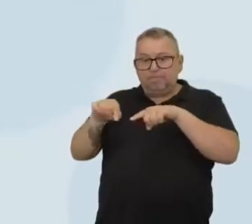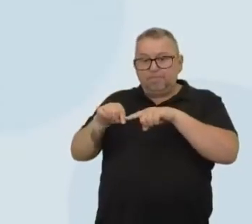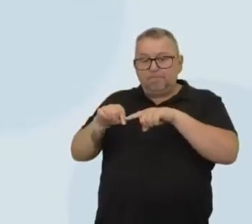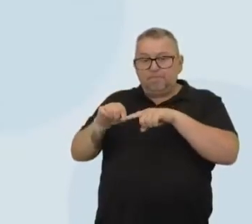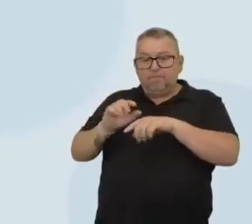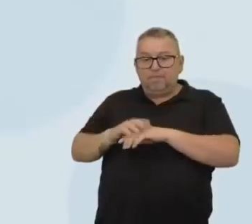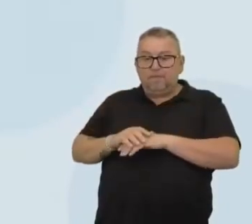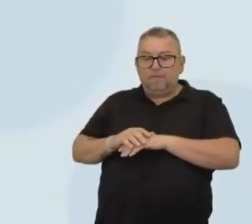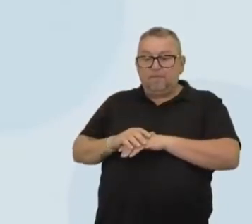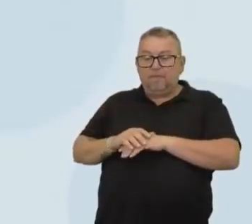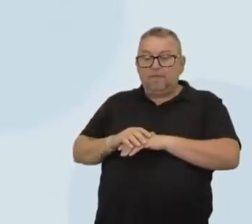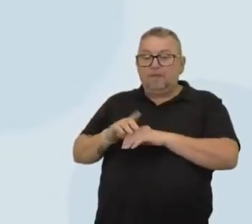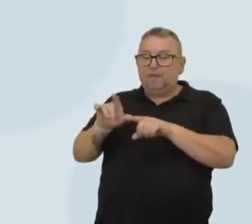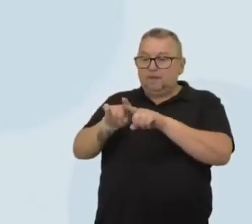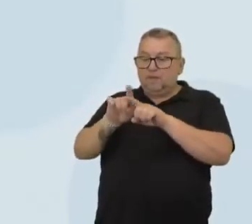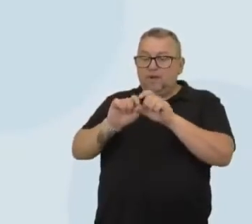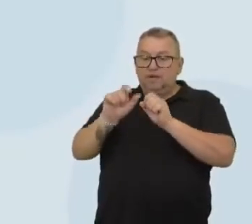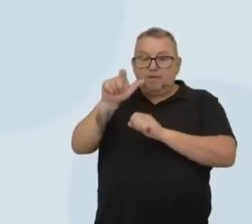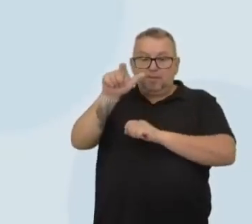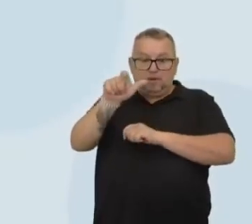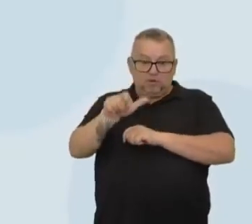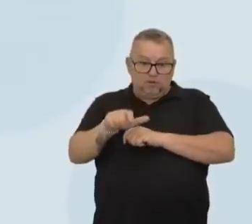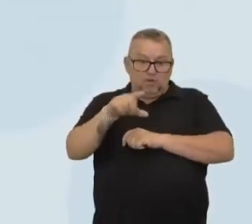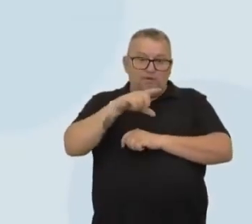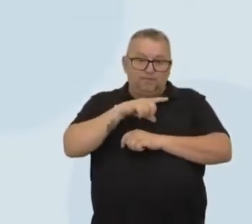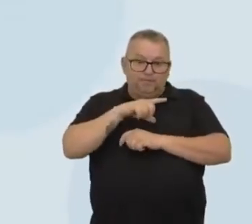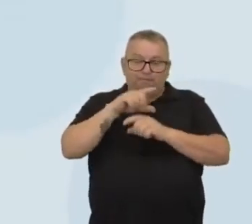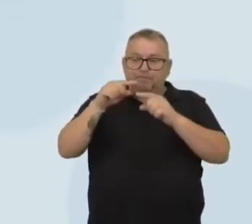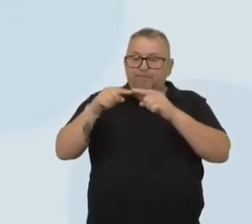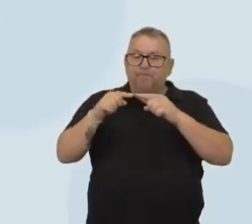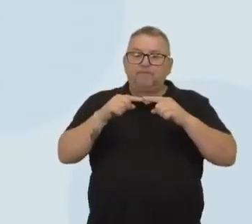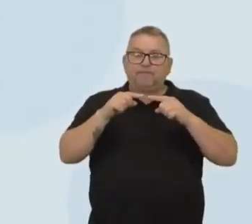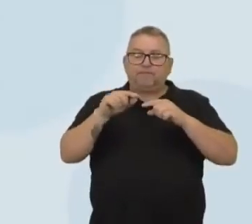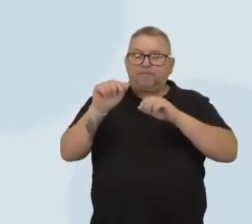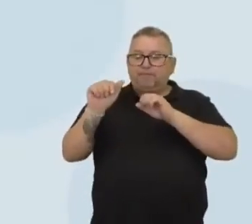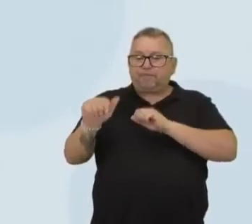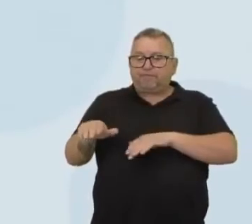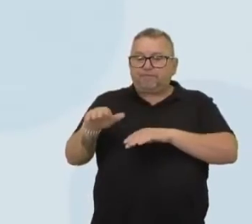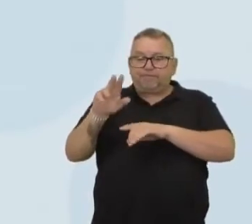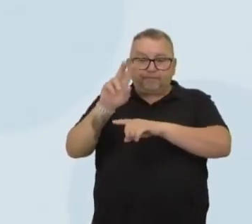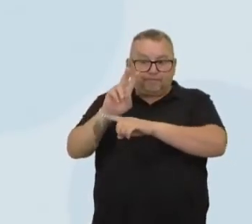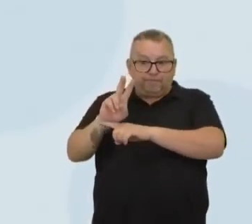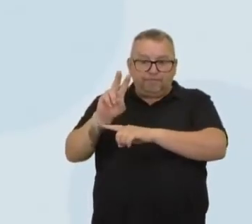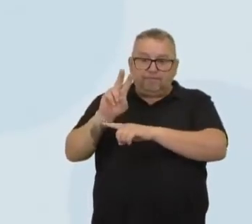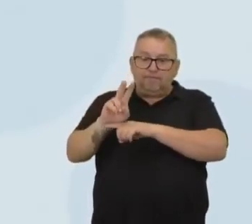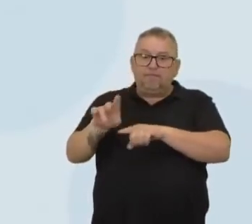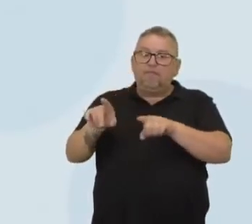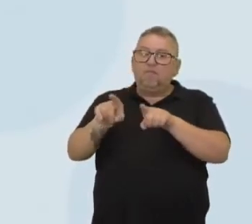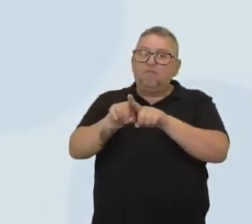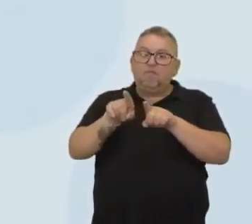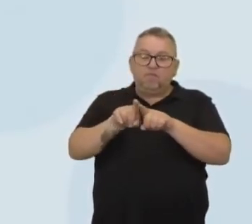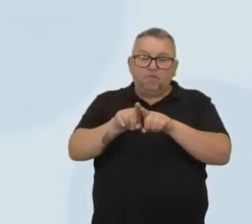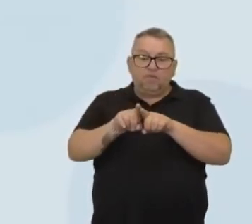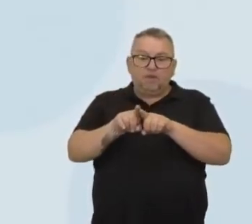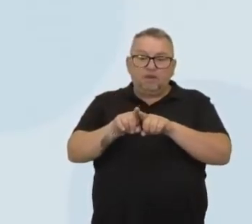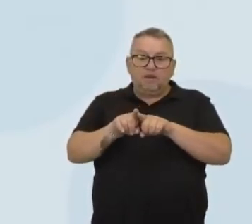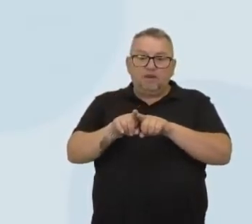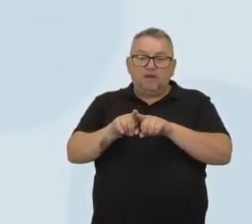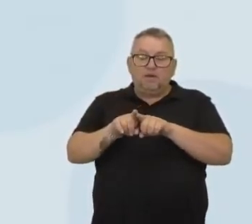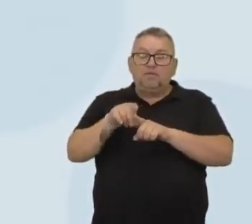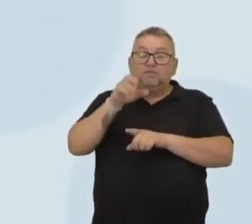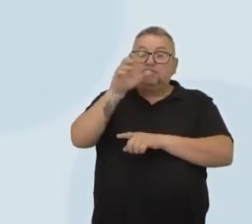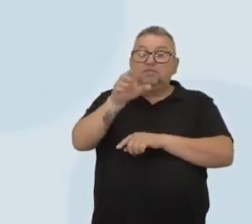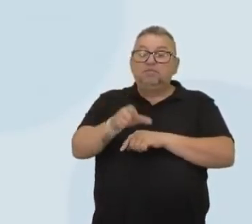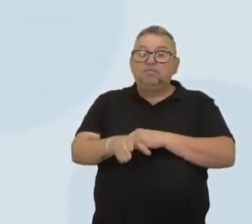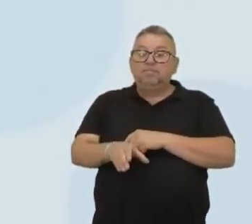nobreza. Geralmente, são pessoas que estão ligadas com o exército, com a proteção ali dos seus territórios. E o